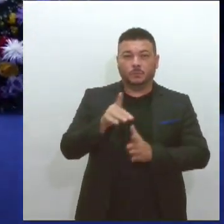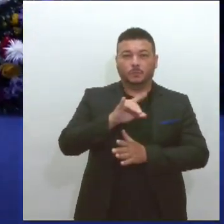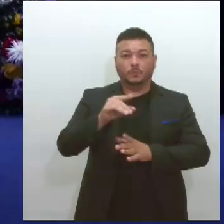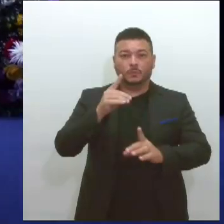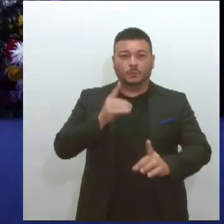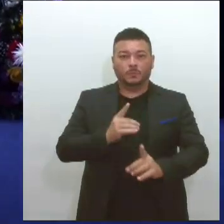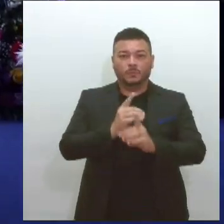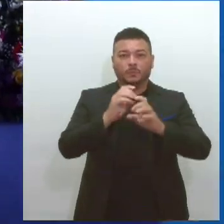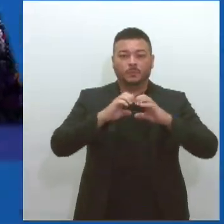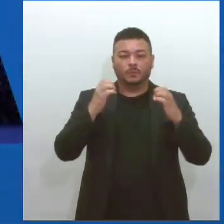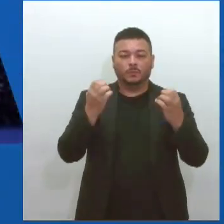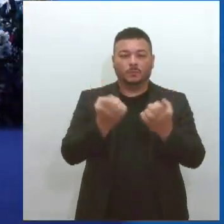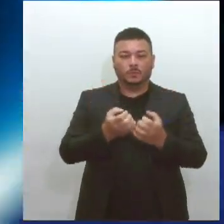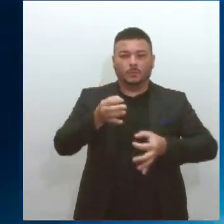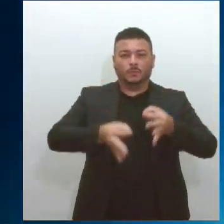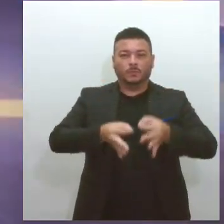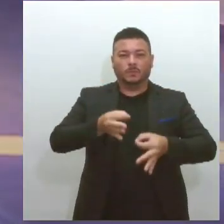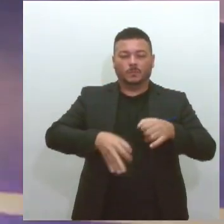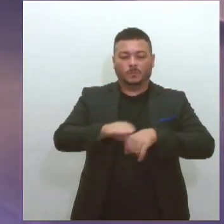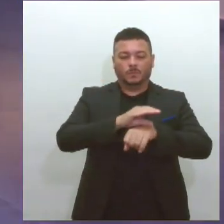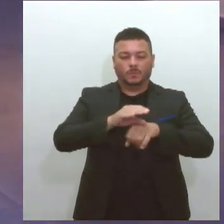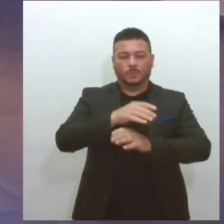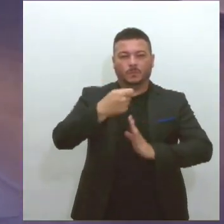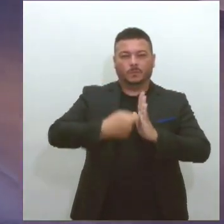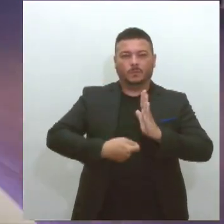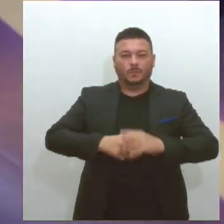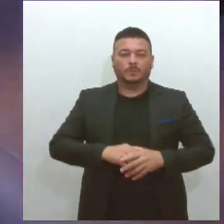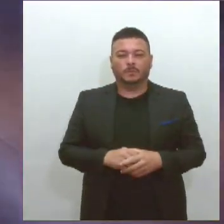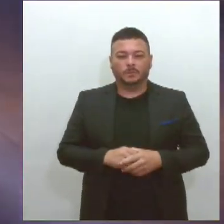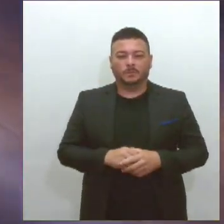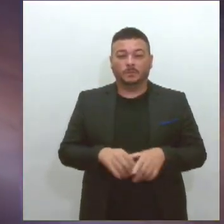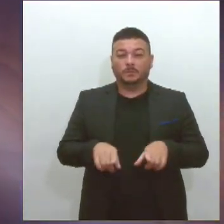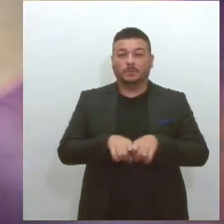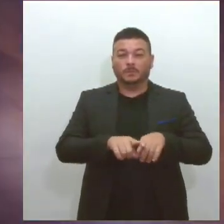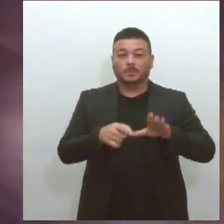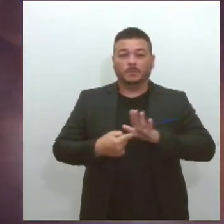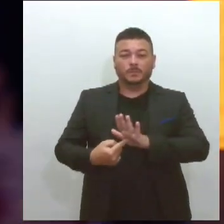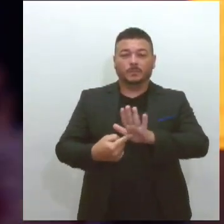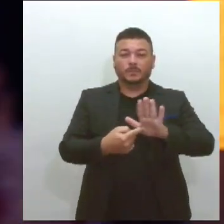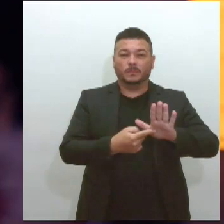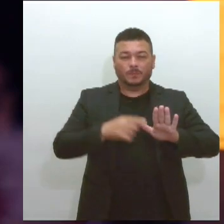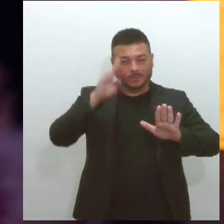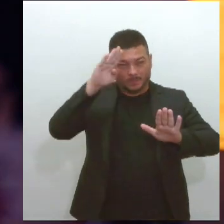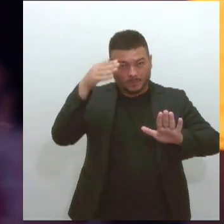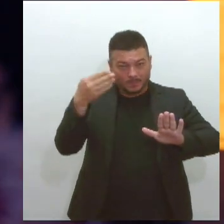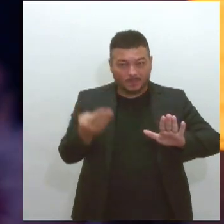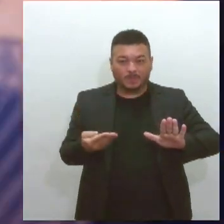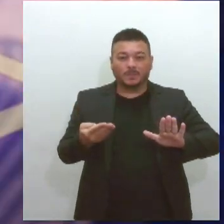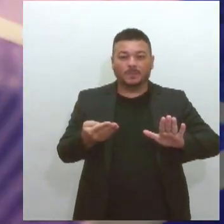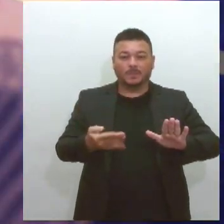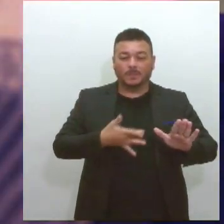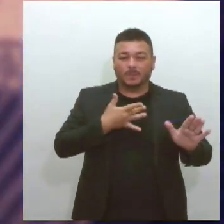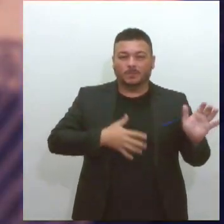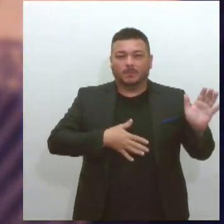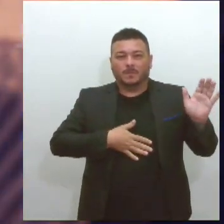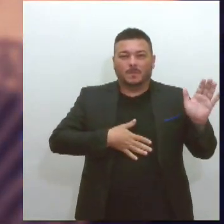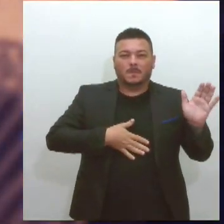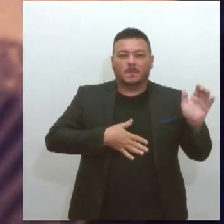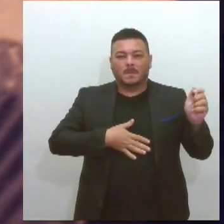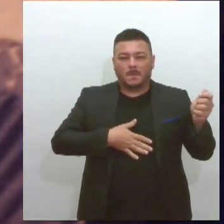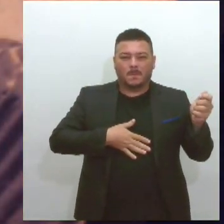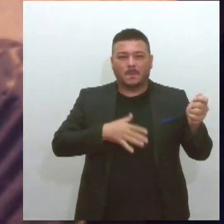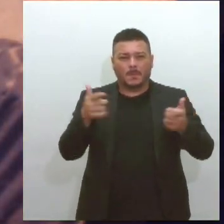de Constituição e Justiça. E a exposição que homenageia a cantora de forró Clemilda. Esses e outros